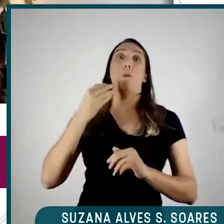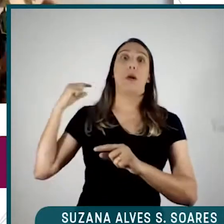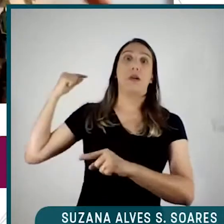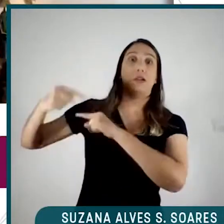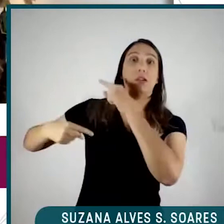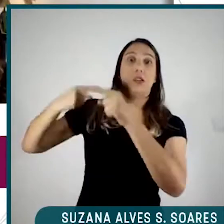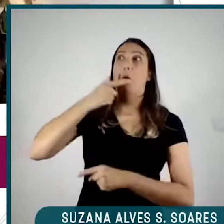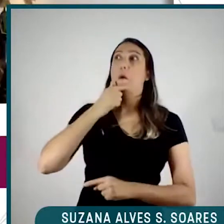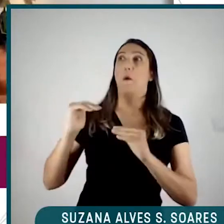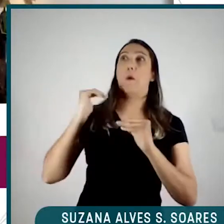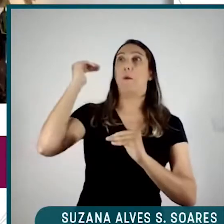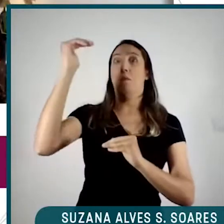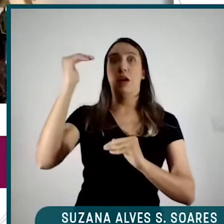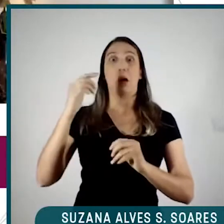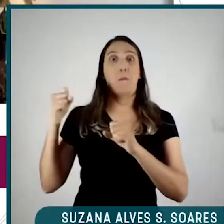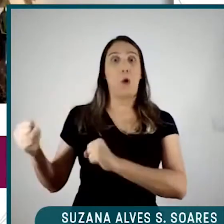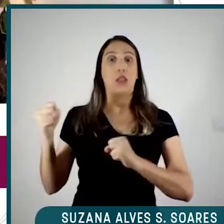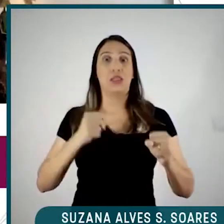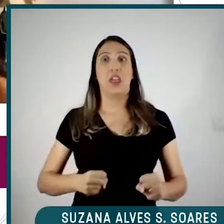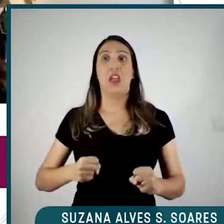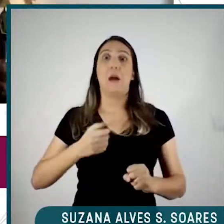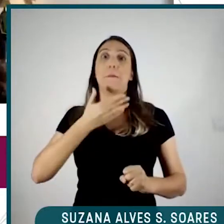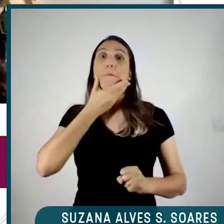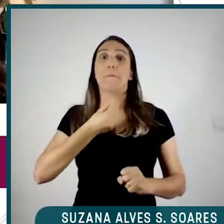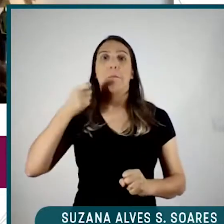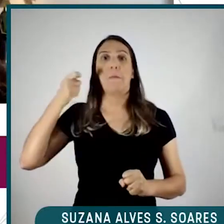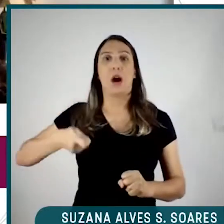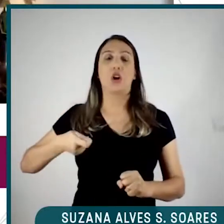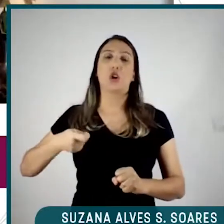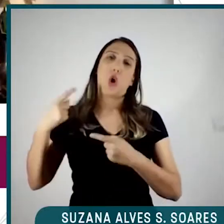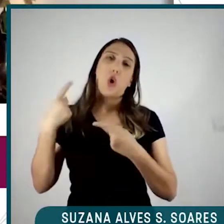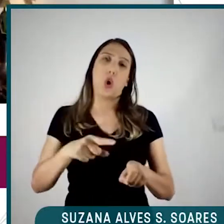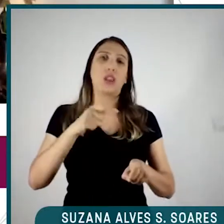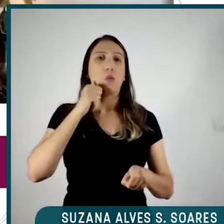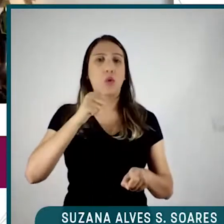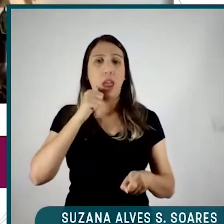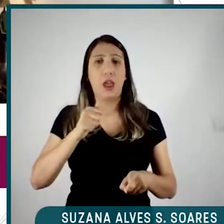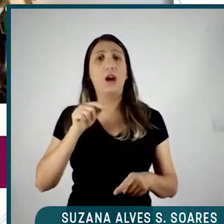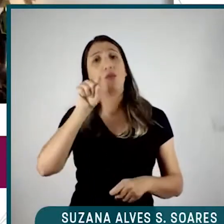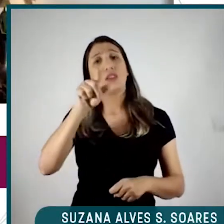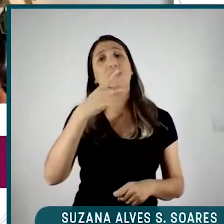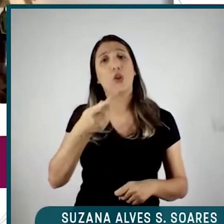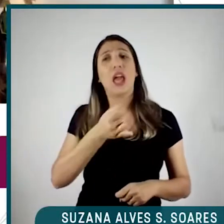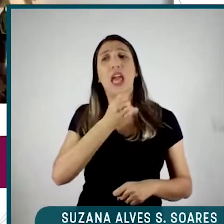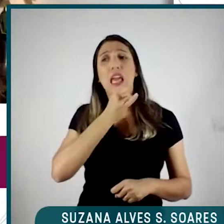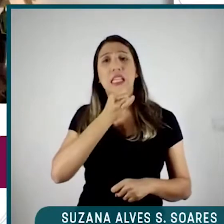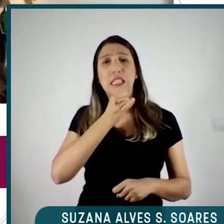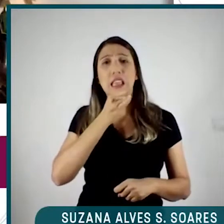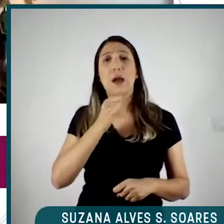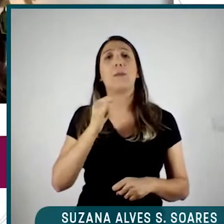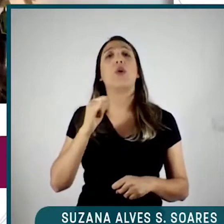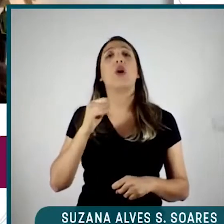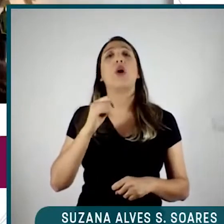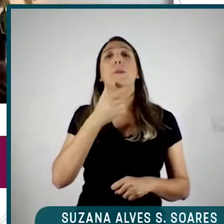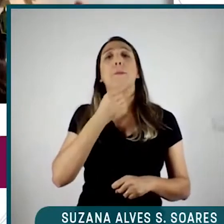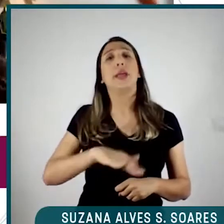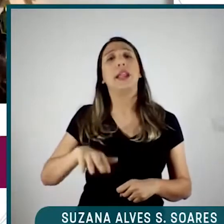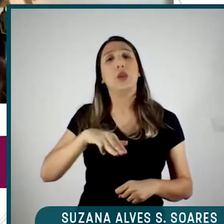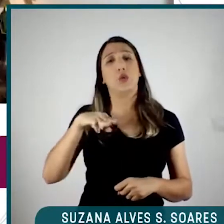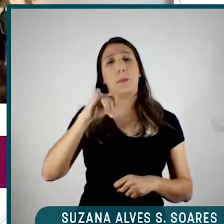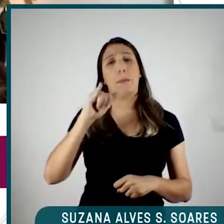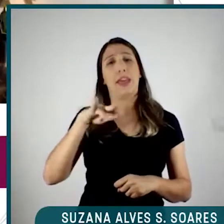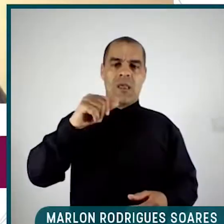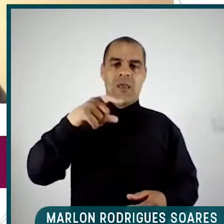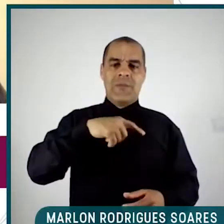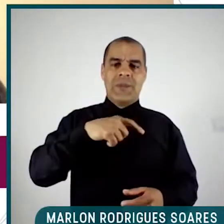ou do poder masculino contra as mulheres. Você deu o exemplo do menino Miguel. Nós tínhamos aí hierarquias entre